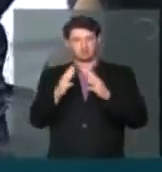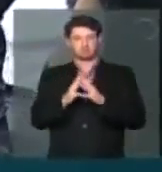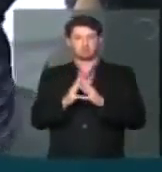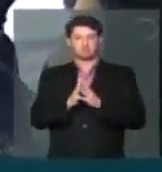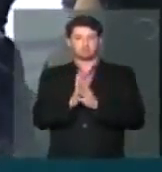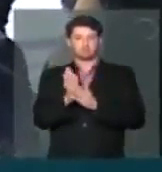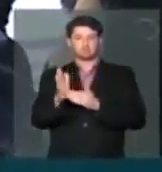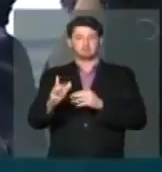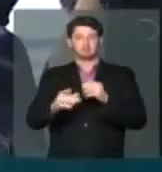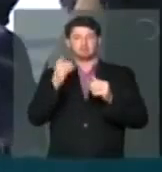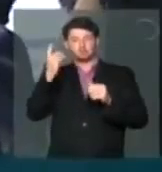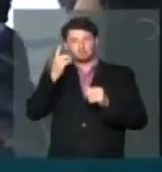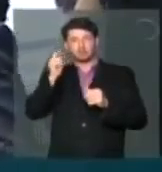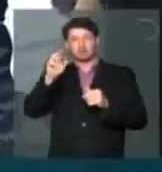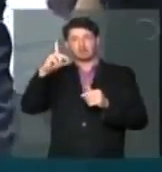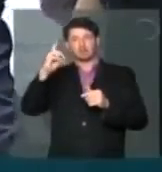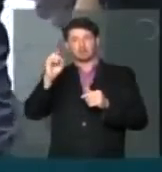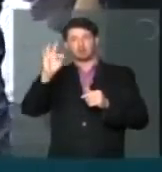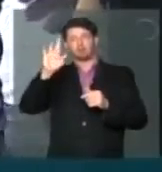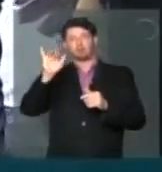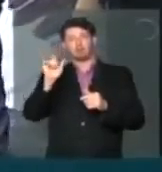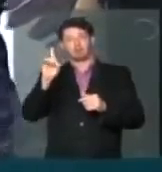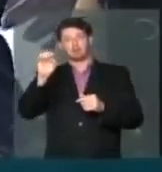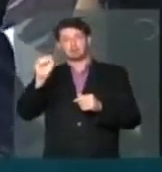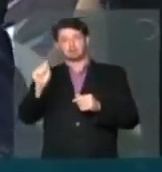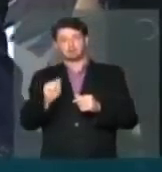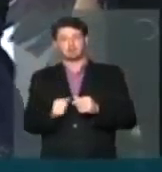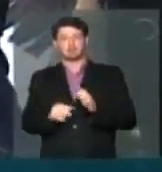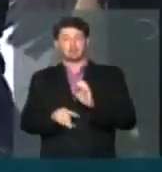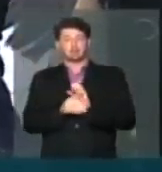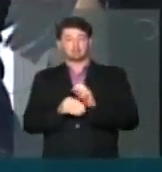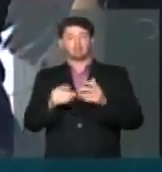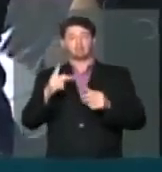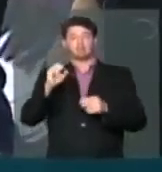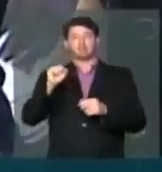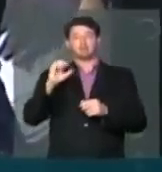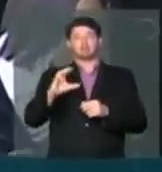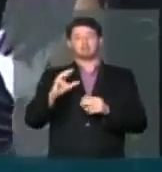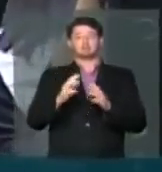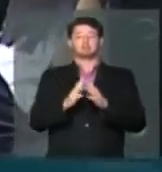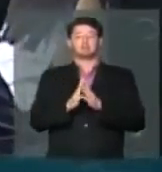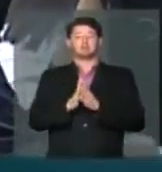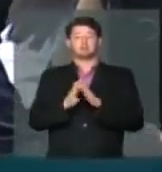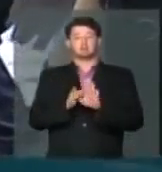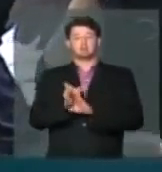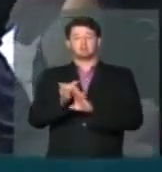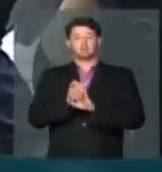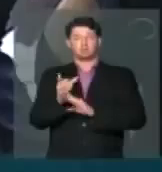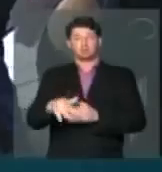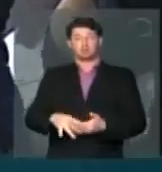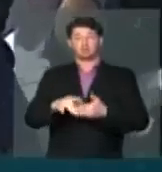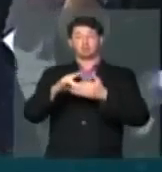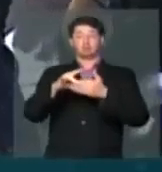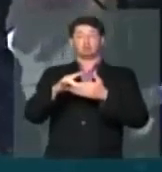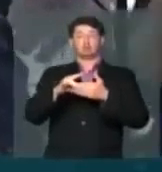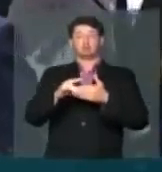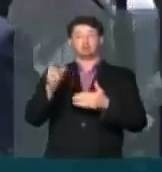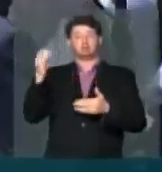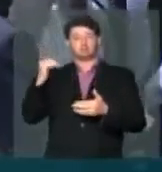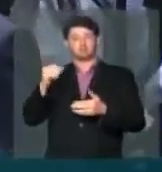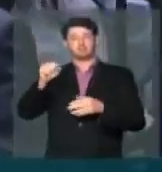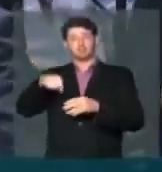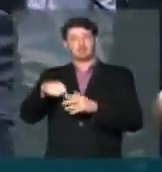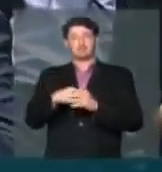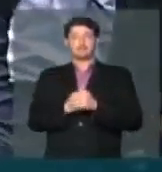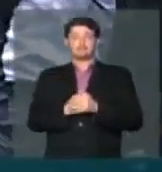o deputado Arnaldo Farié de Sá pela iniciativa e propositura da emenda. O PSC, senhor Presidente, orienta como líder, orienta toda a nossa bancada